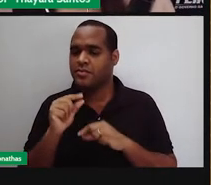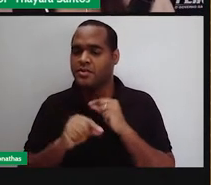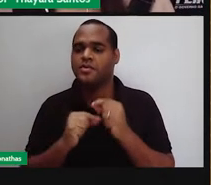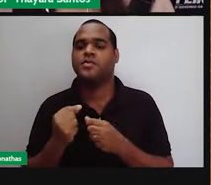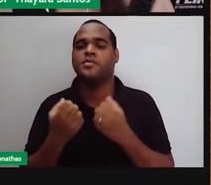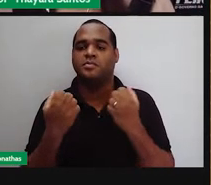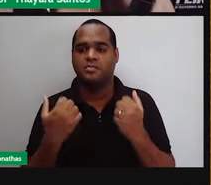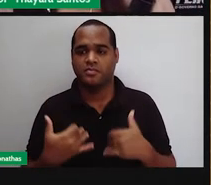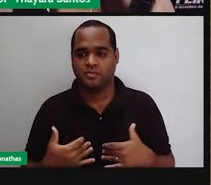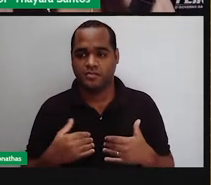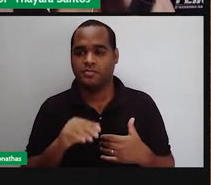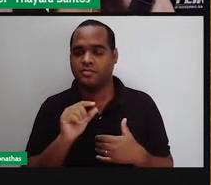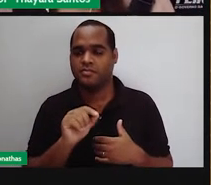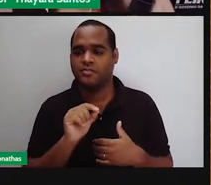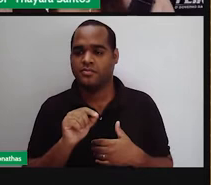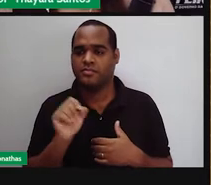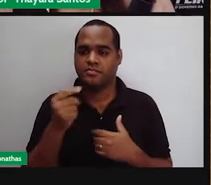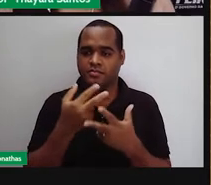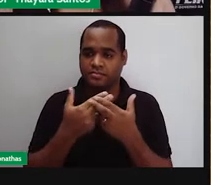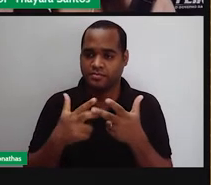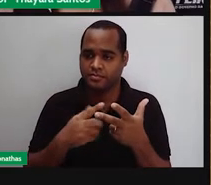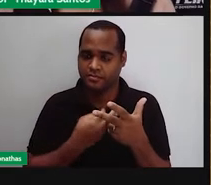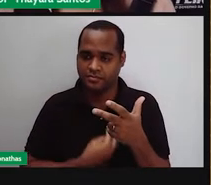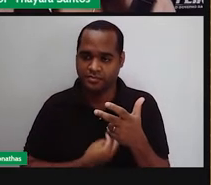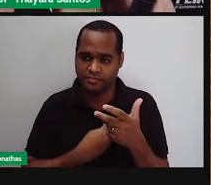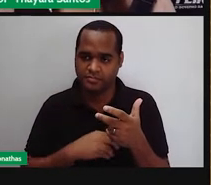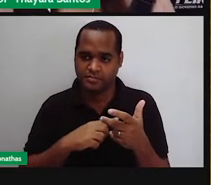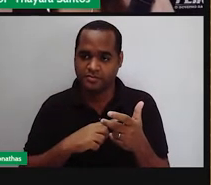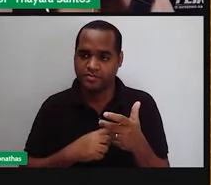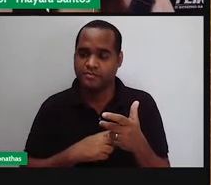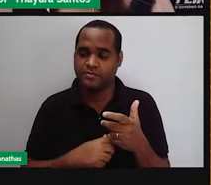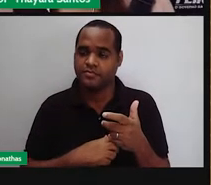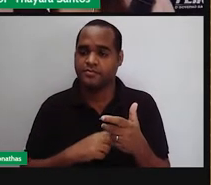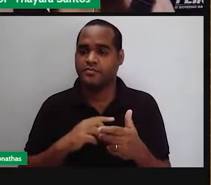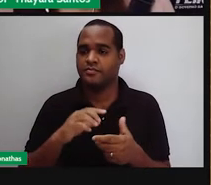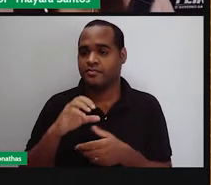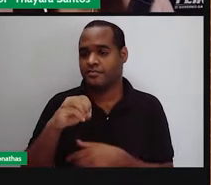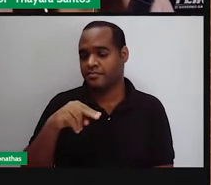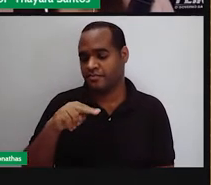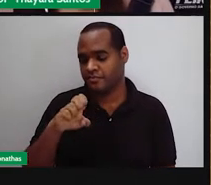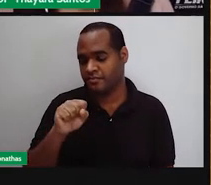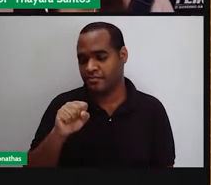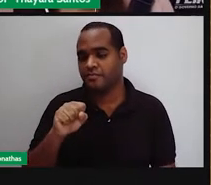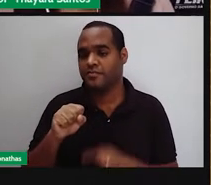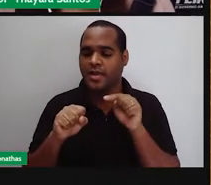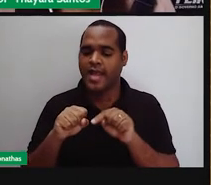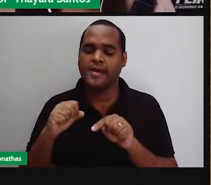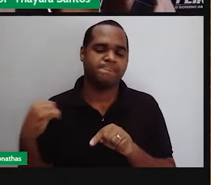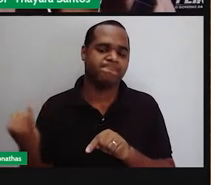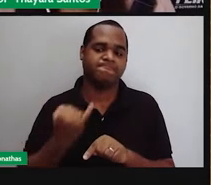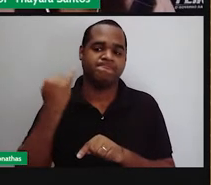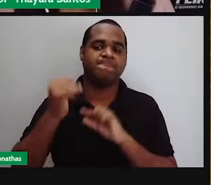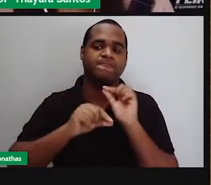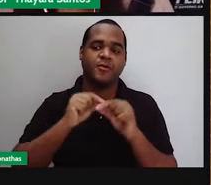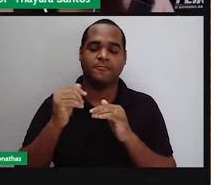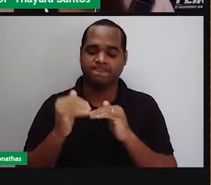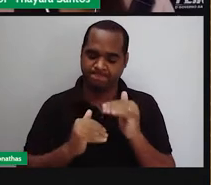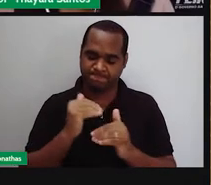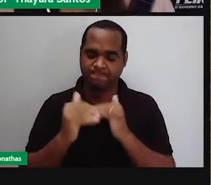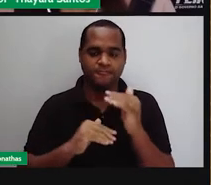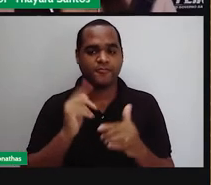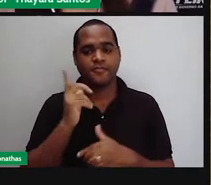Essas células são os bastonetes e os cones. Então, essas duas células aqui são muito importantes nesse